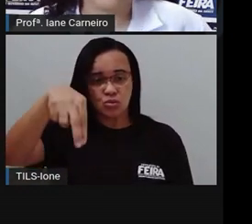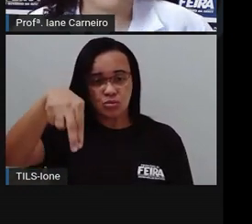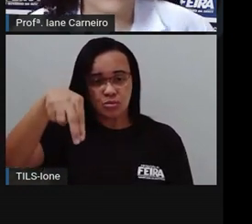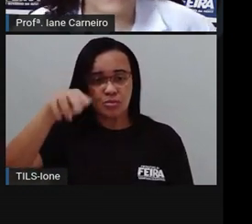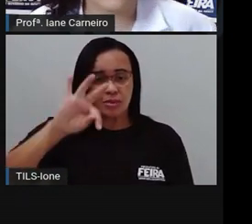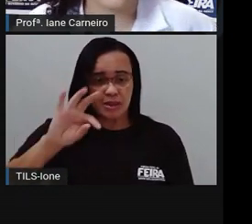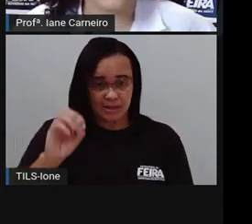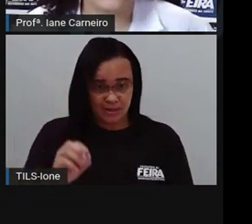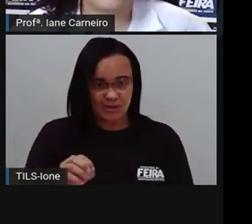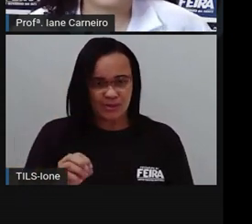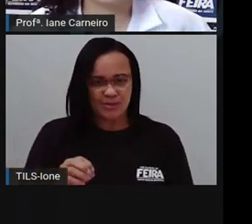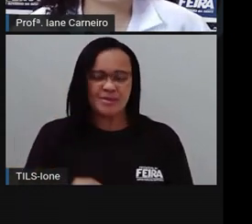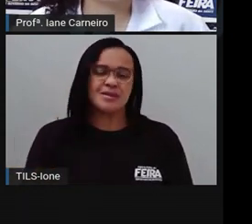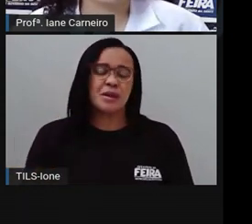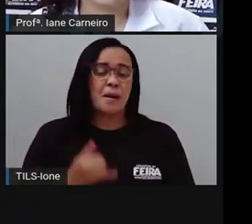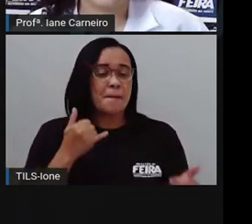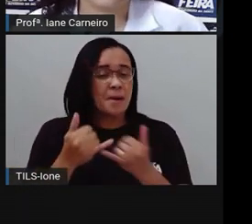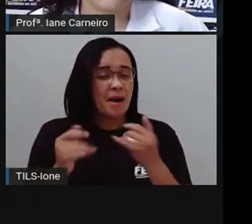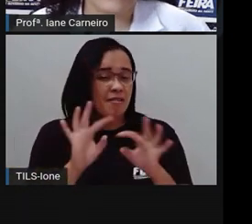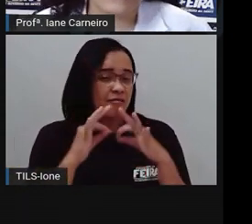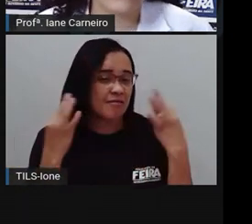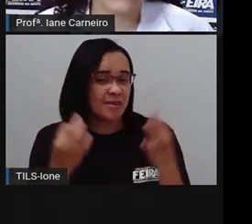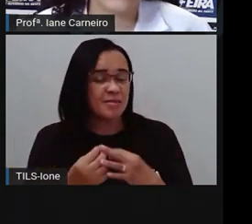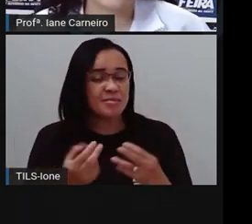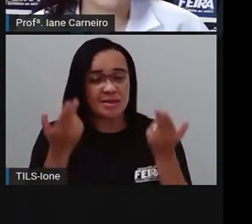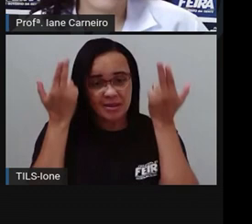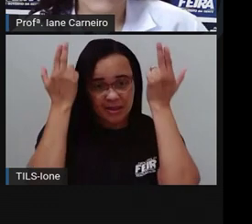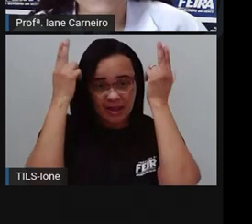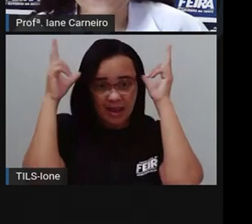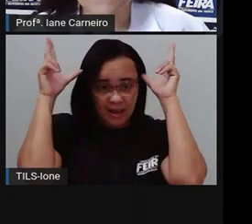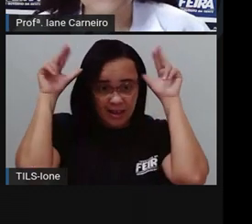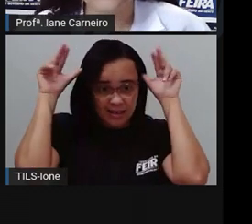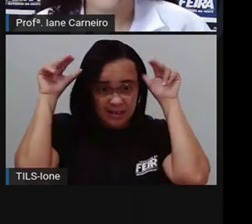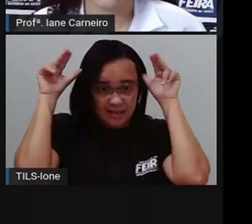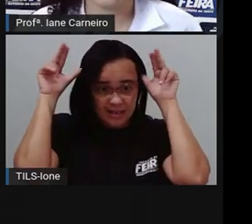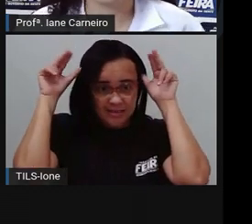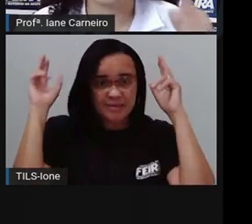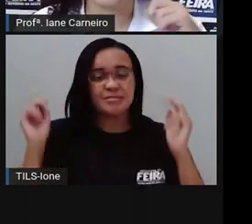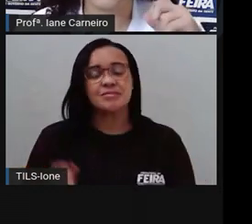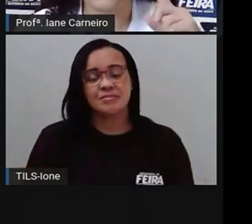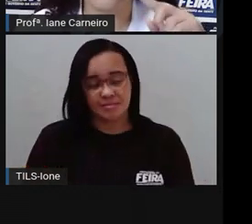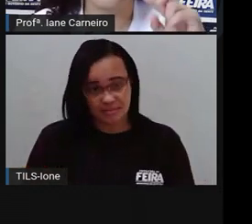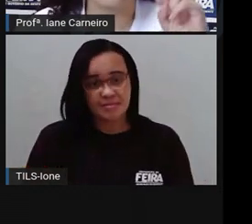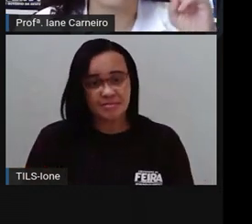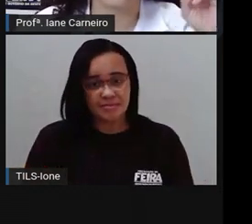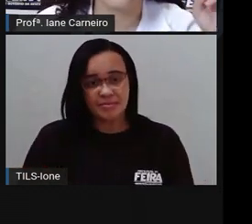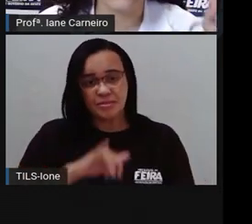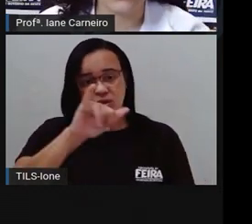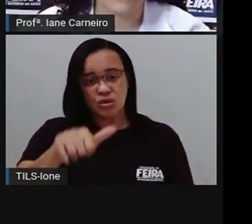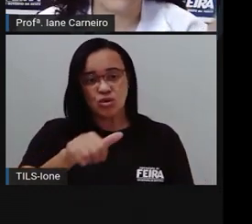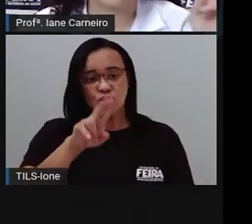escrever o nome jumento? Lembrando que jumento começa com que letra? Olha, o sonzinho